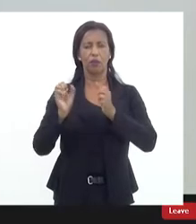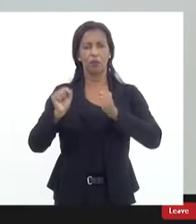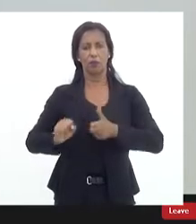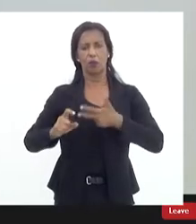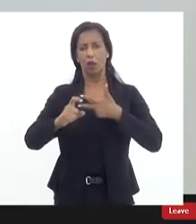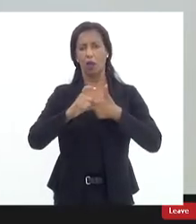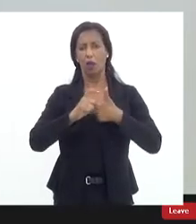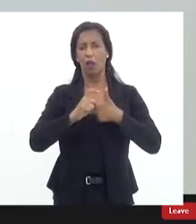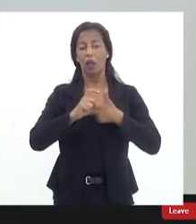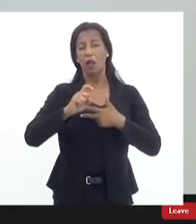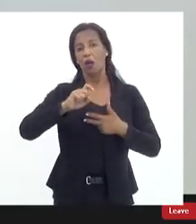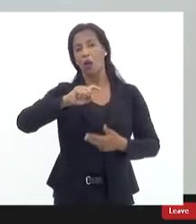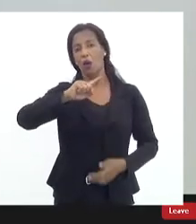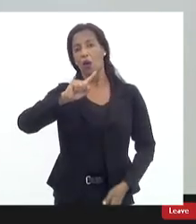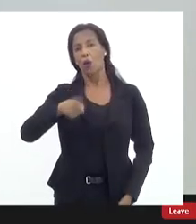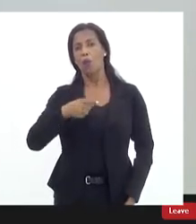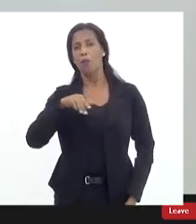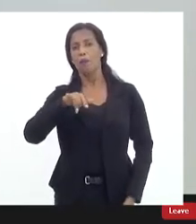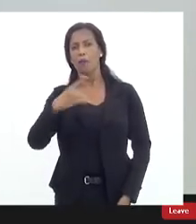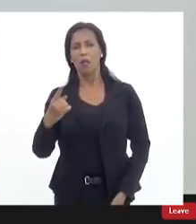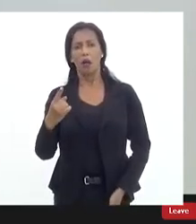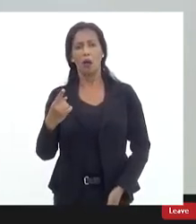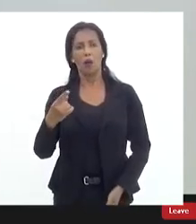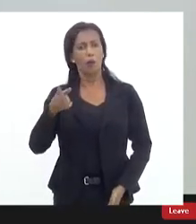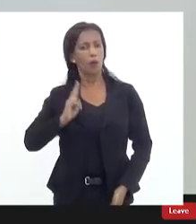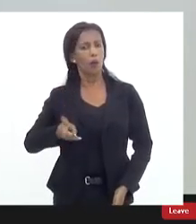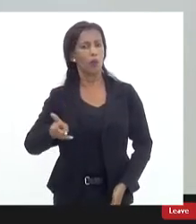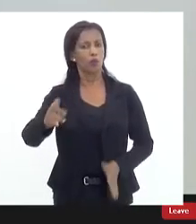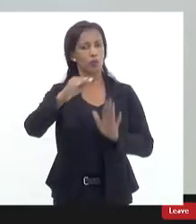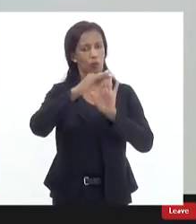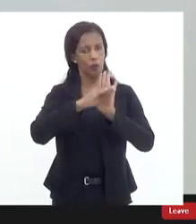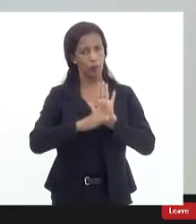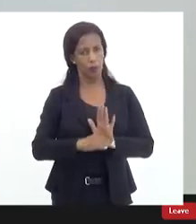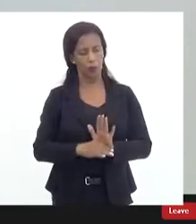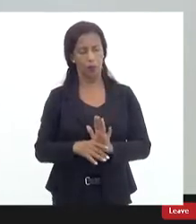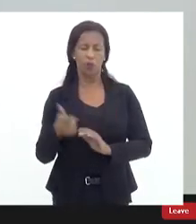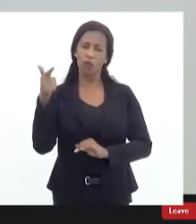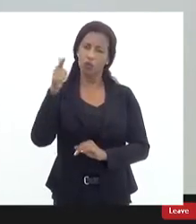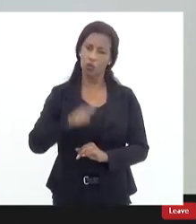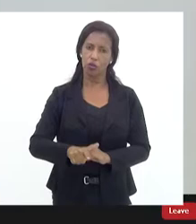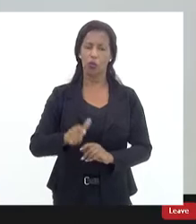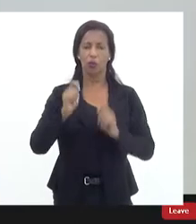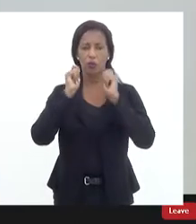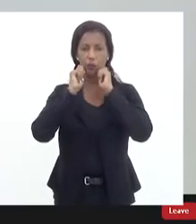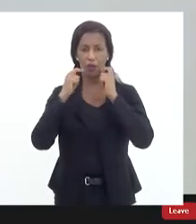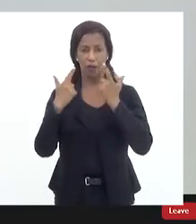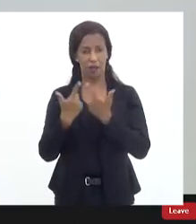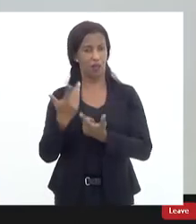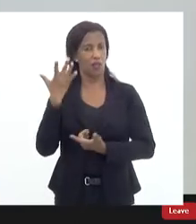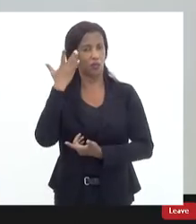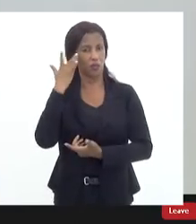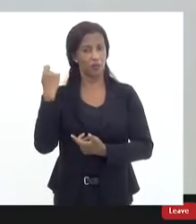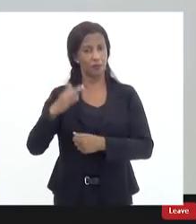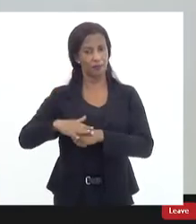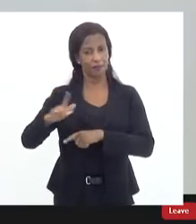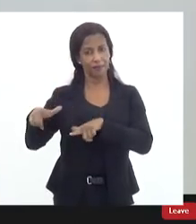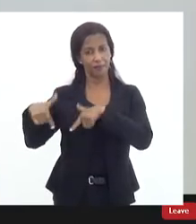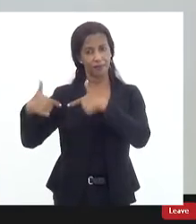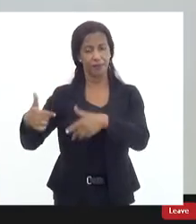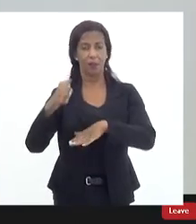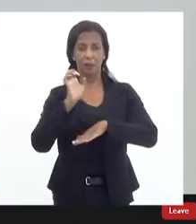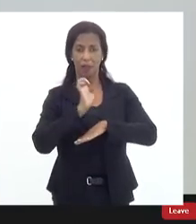milhão de reais para que esse programa não acabasse mais uma vez essa casa talvez tenha que incidir para que o Estado